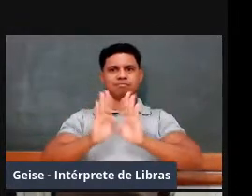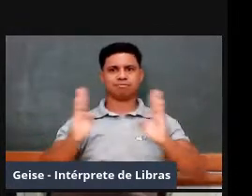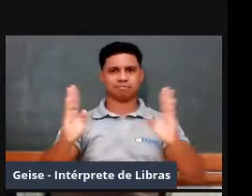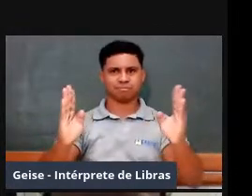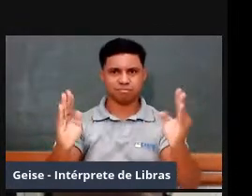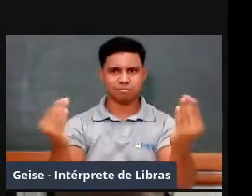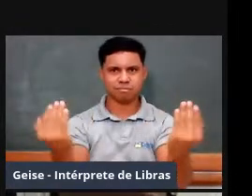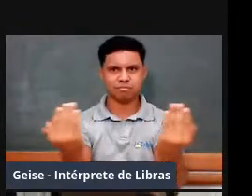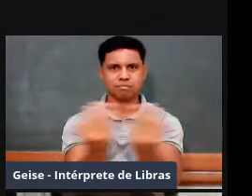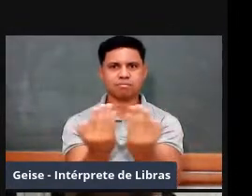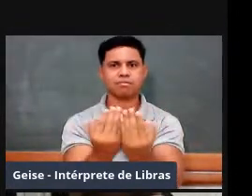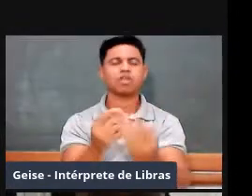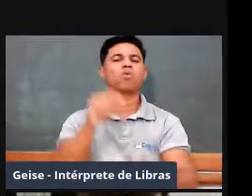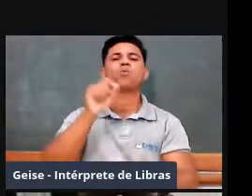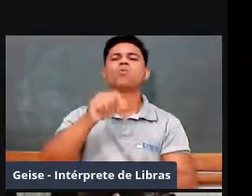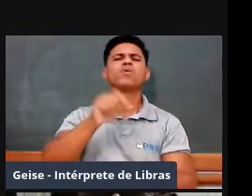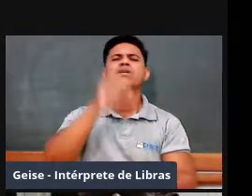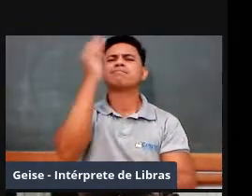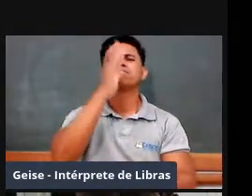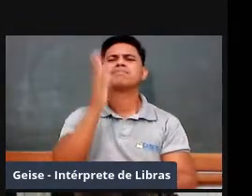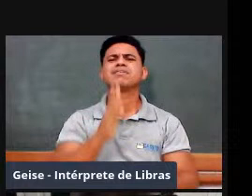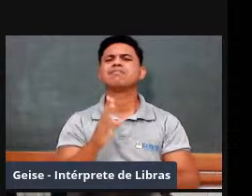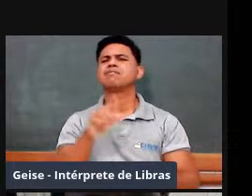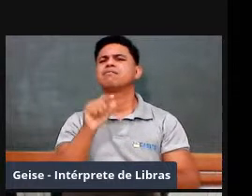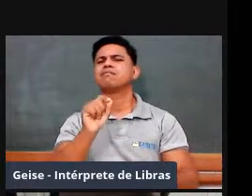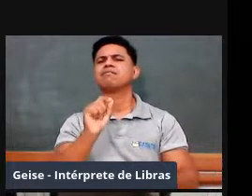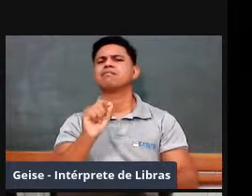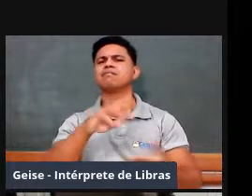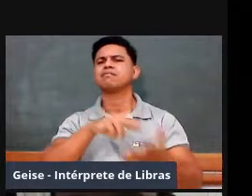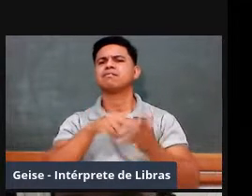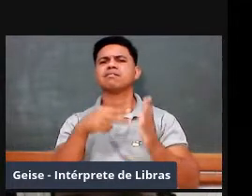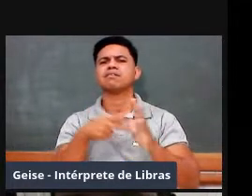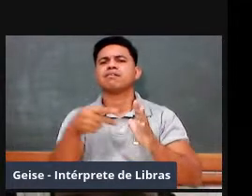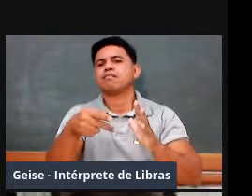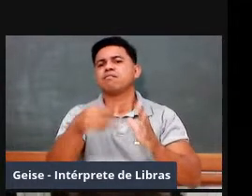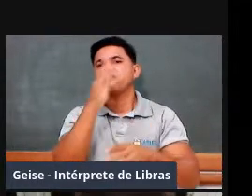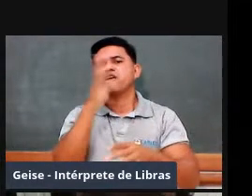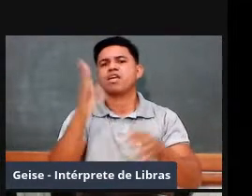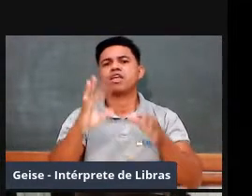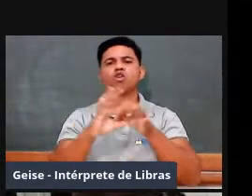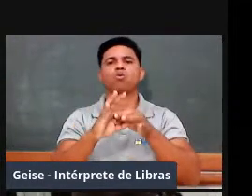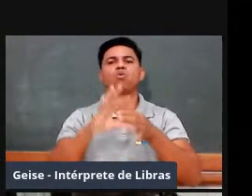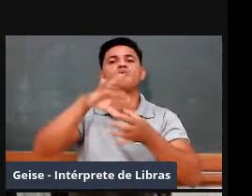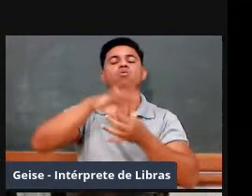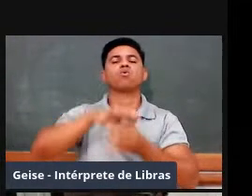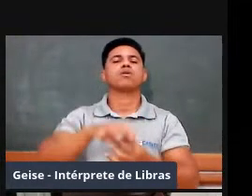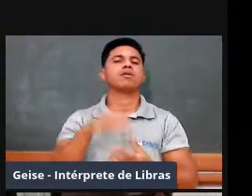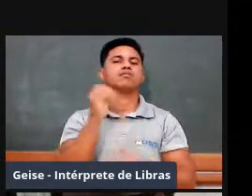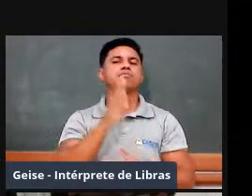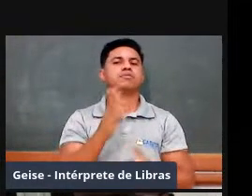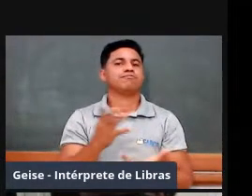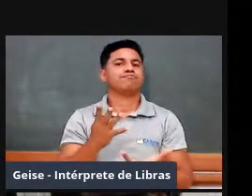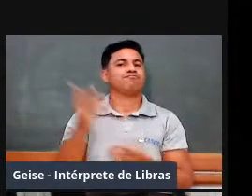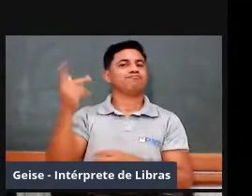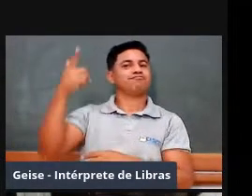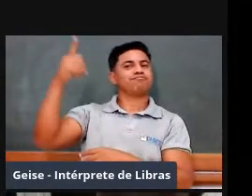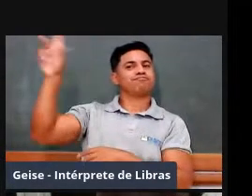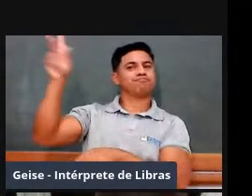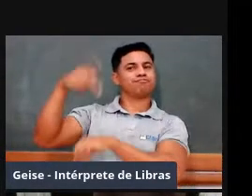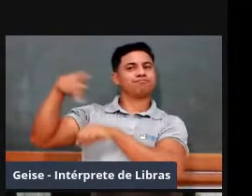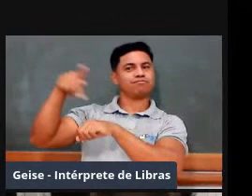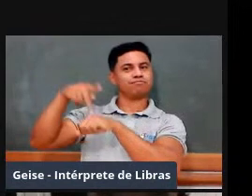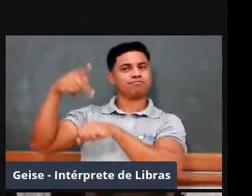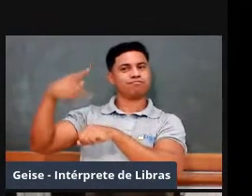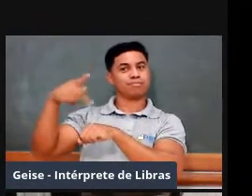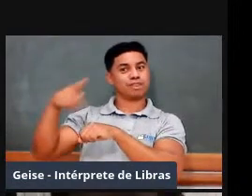tem a ver com o Brasil, não é? Bom, quando os portugueses, quando os europeus chegam aqui, em particular, quando os portugueses chegam